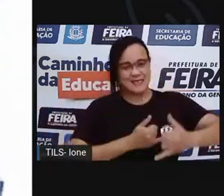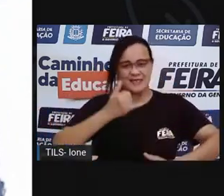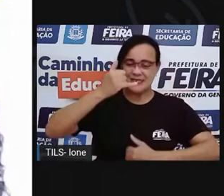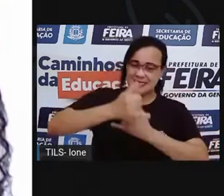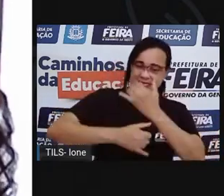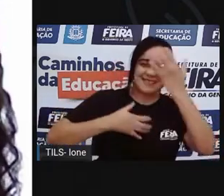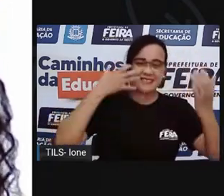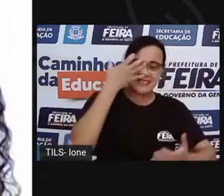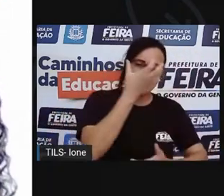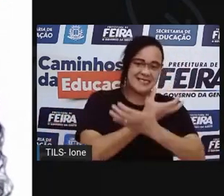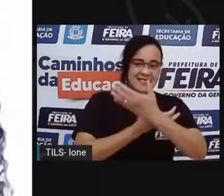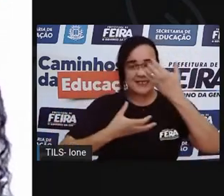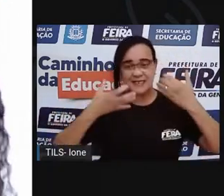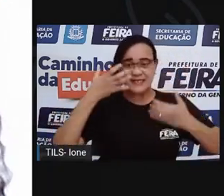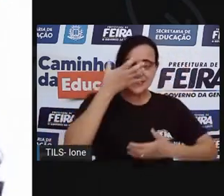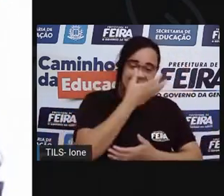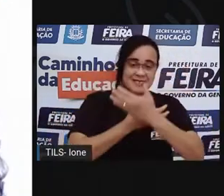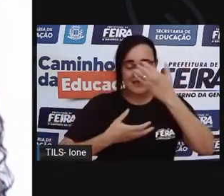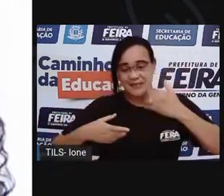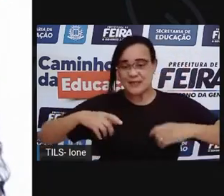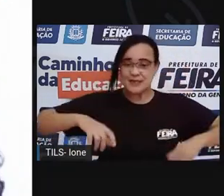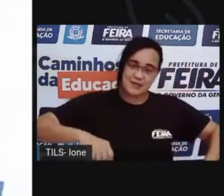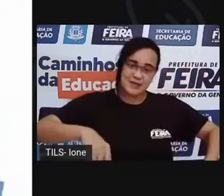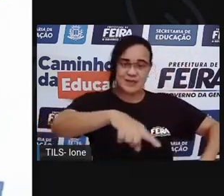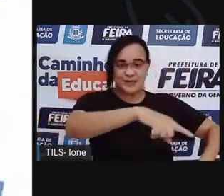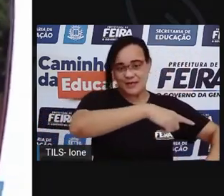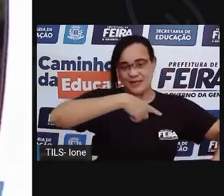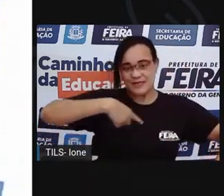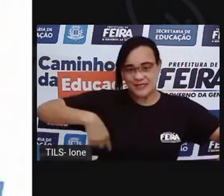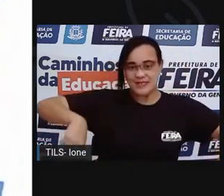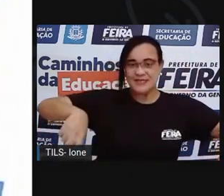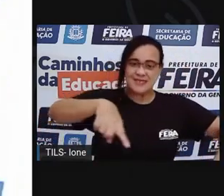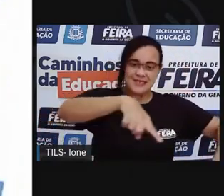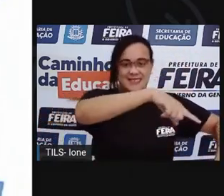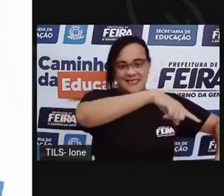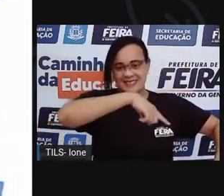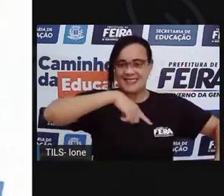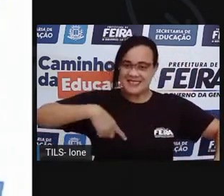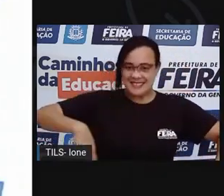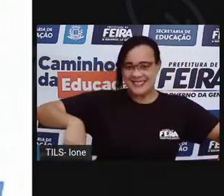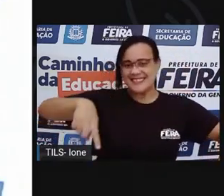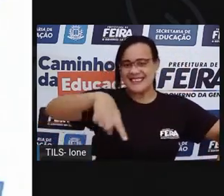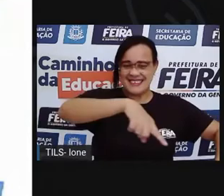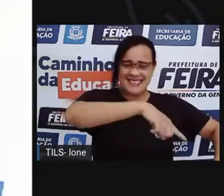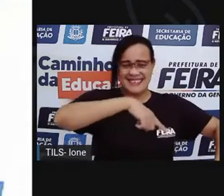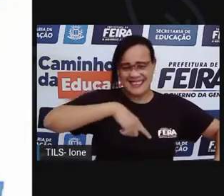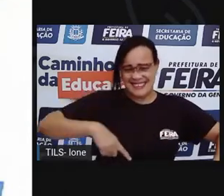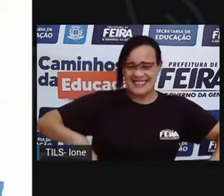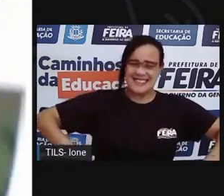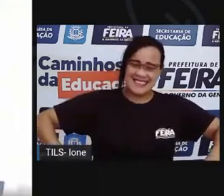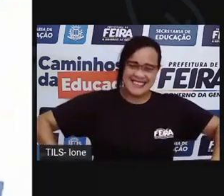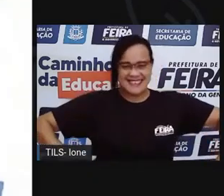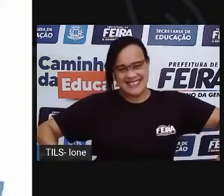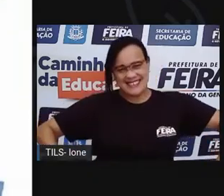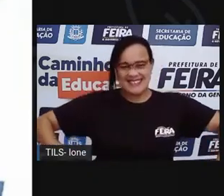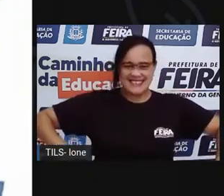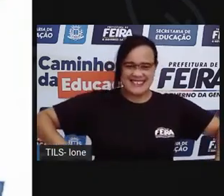que tu me tinhas era pouco e se acabou. O amor que tu me tinhas era pouco e se acabou.